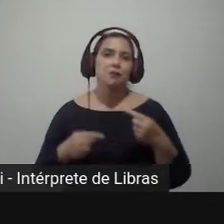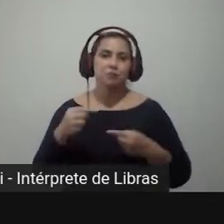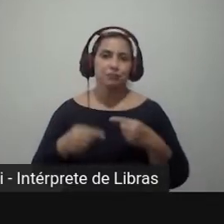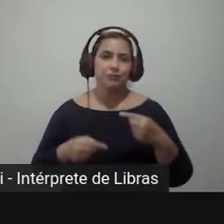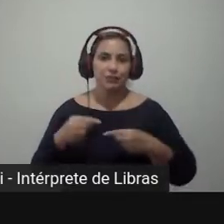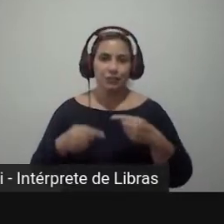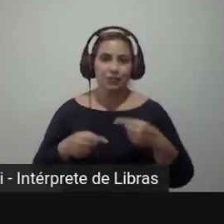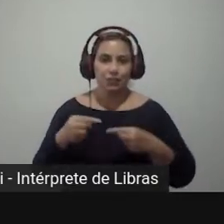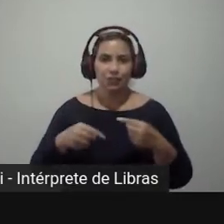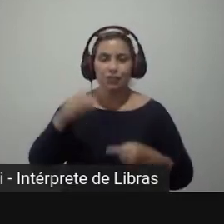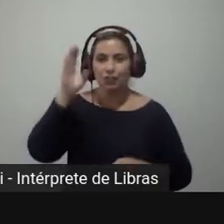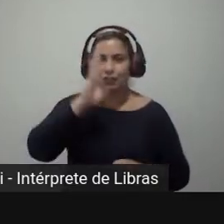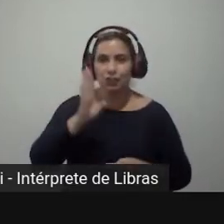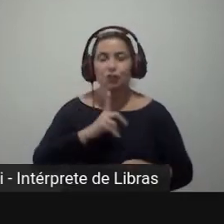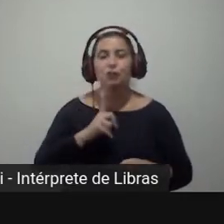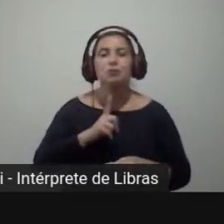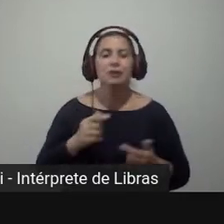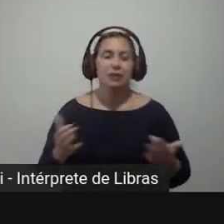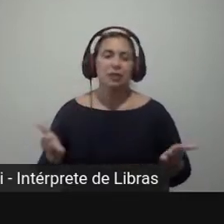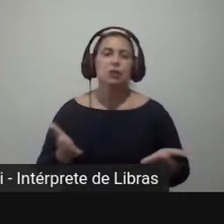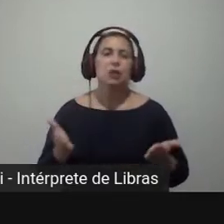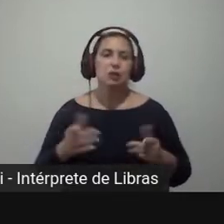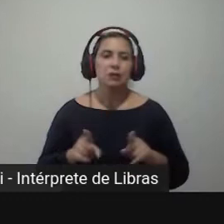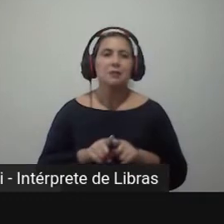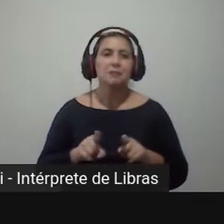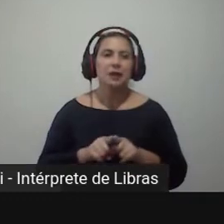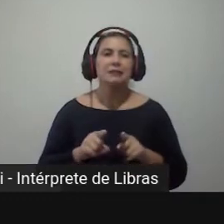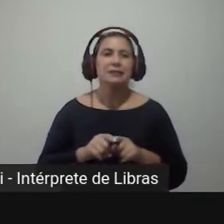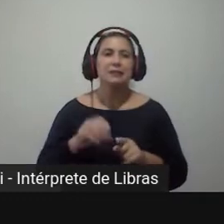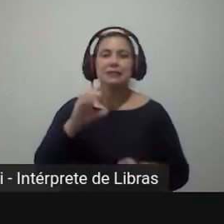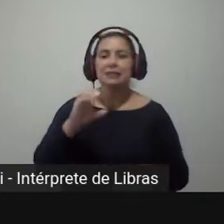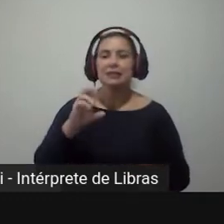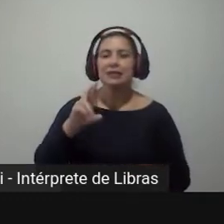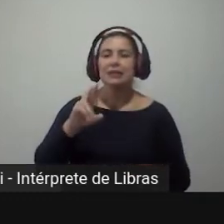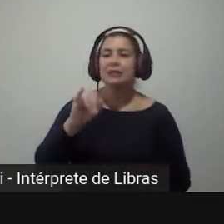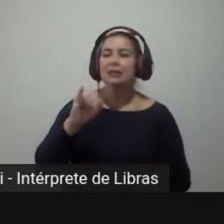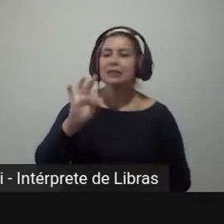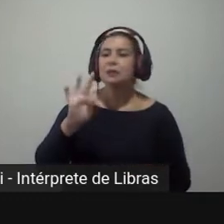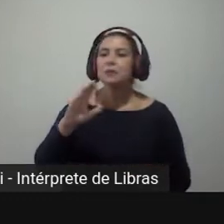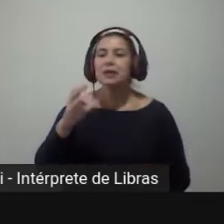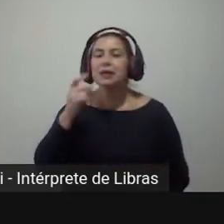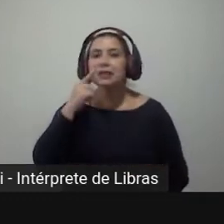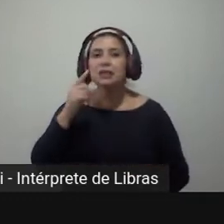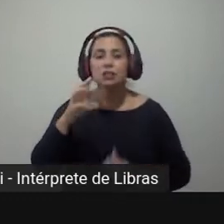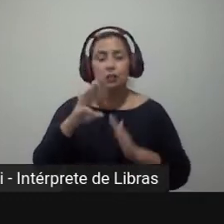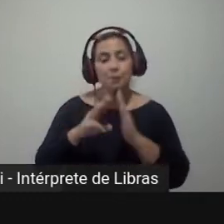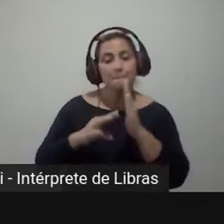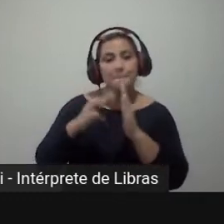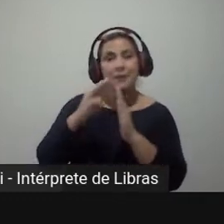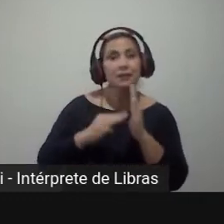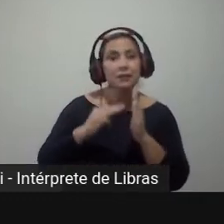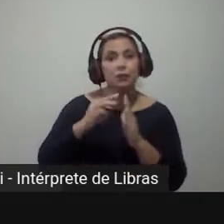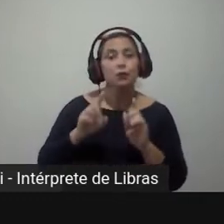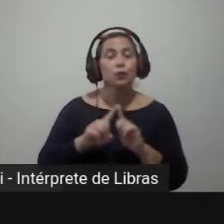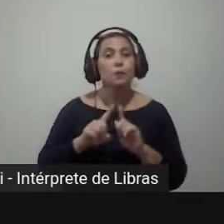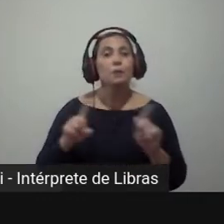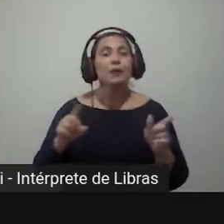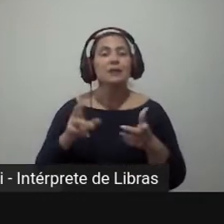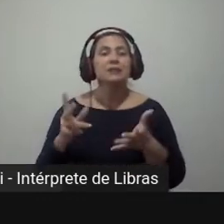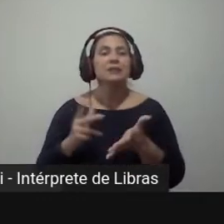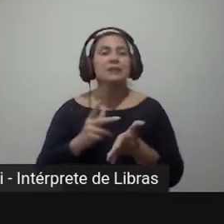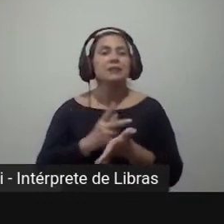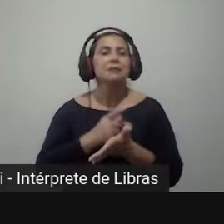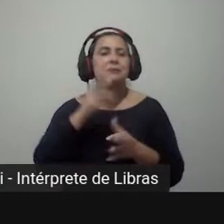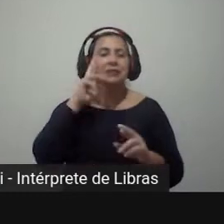Existem algumas, hoje em dia, existem algumas críticas sobre a metodologia utilizada, mas, de qualquer forma, ele acaba sendo